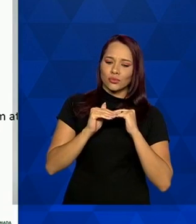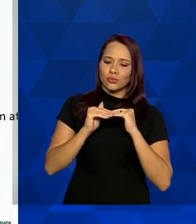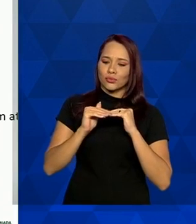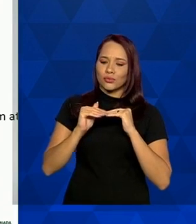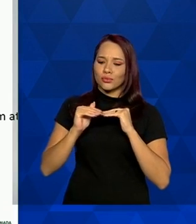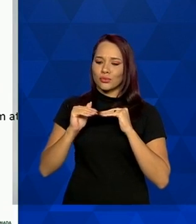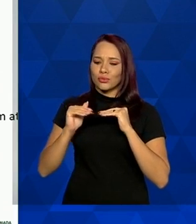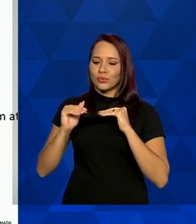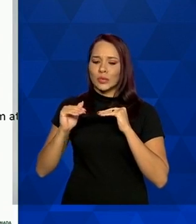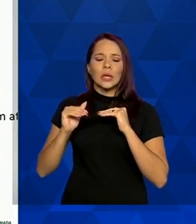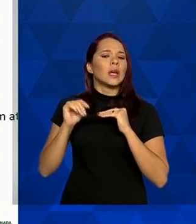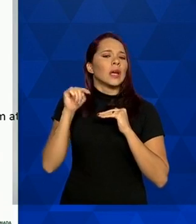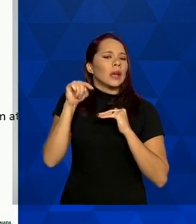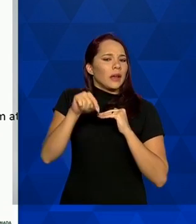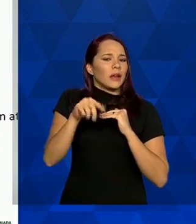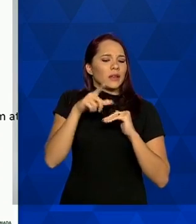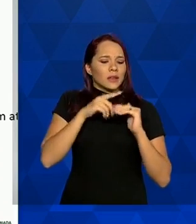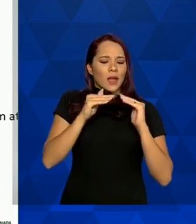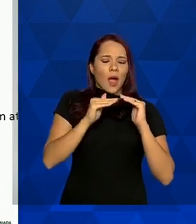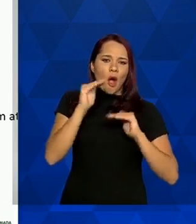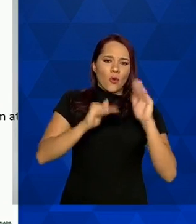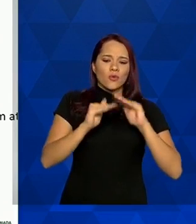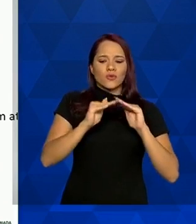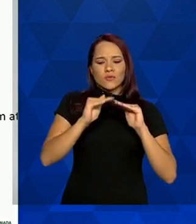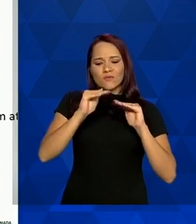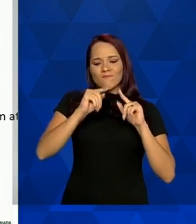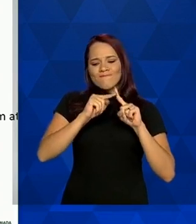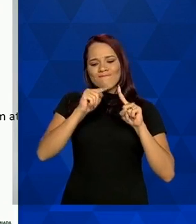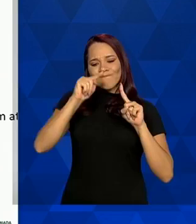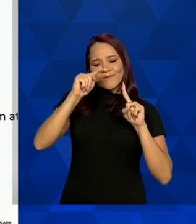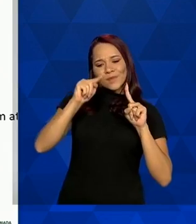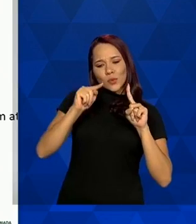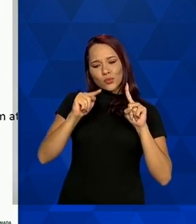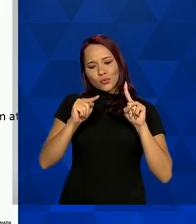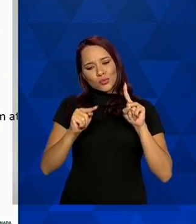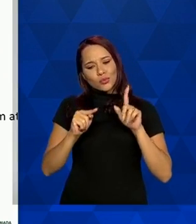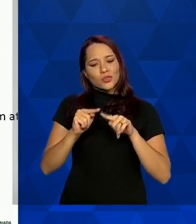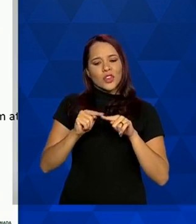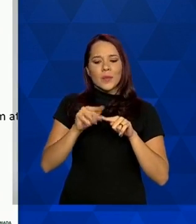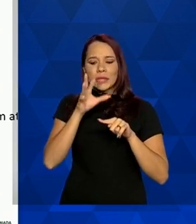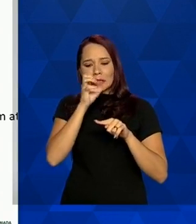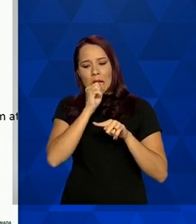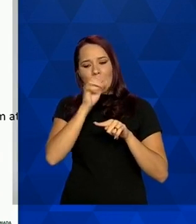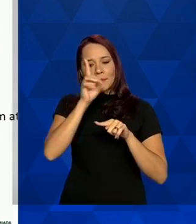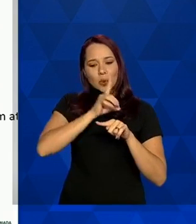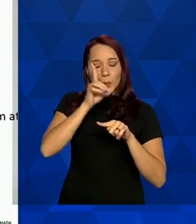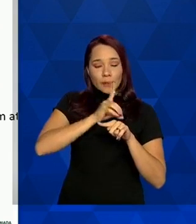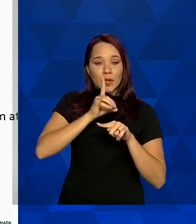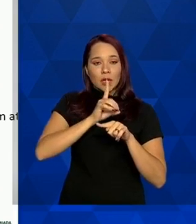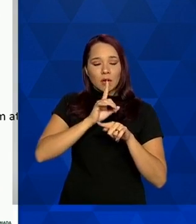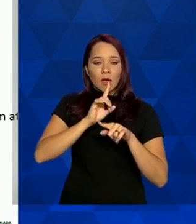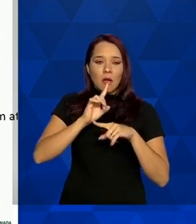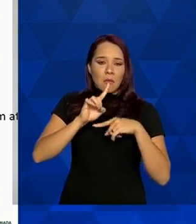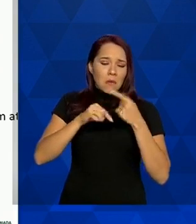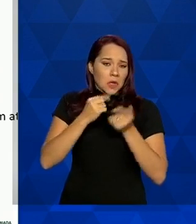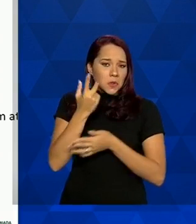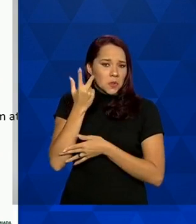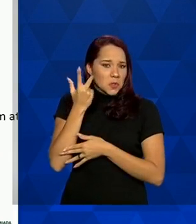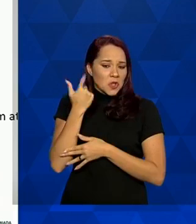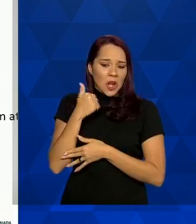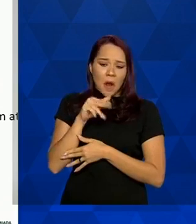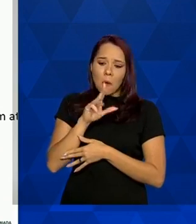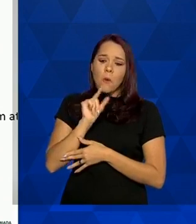não começou ele apresenta umas quedas que geralmente isso significa finais de semana mas de forma geral